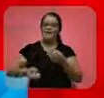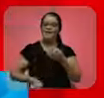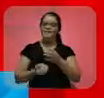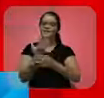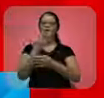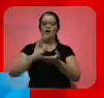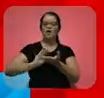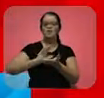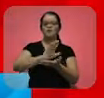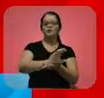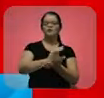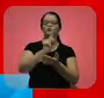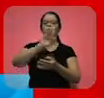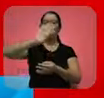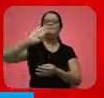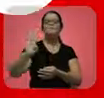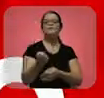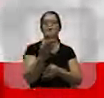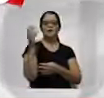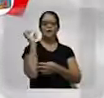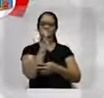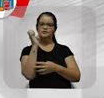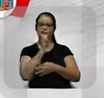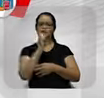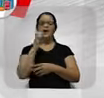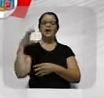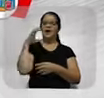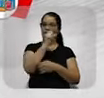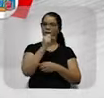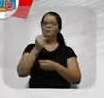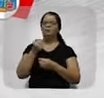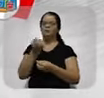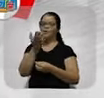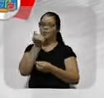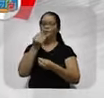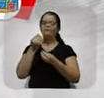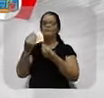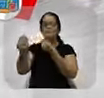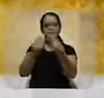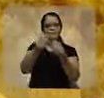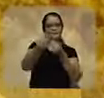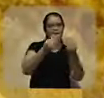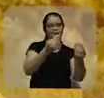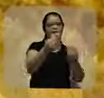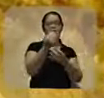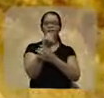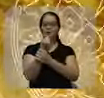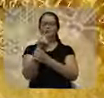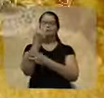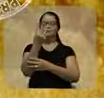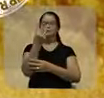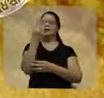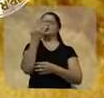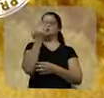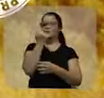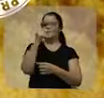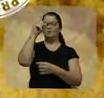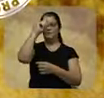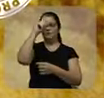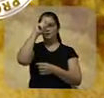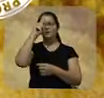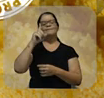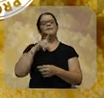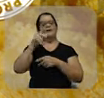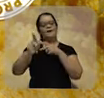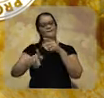fundo emergencial de 1 bilhão para rapidamente distribuir alimentos e garantir as três refeições diárias para a